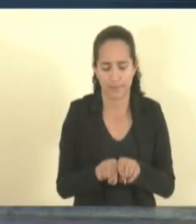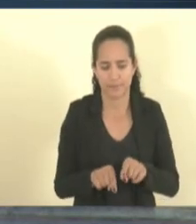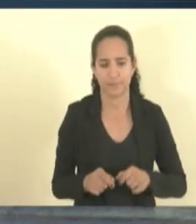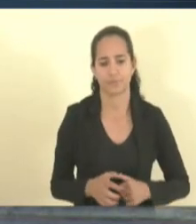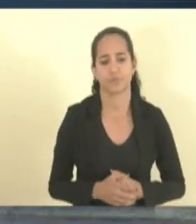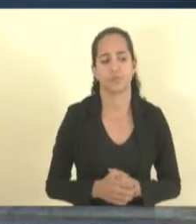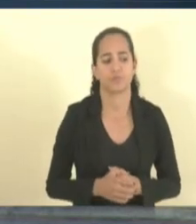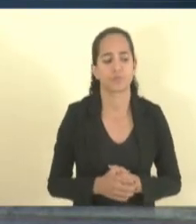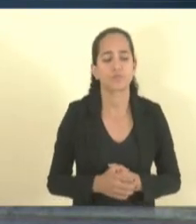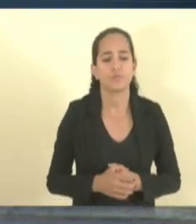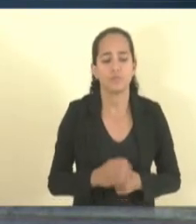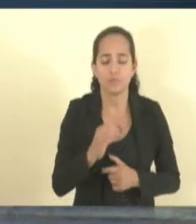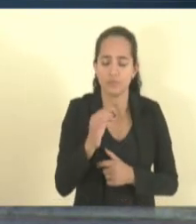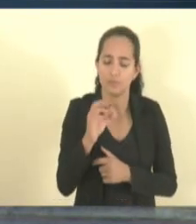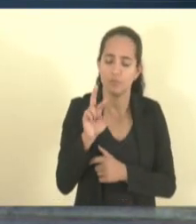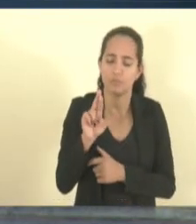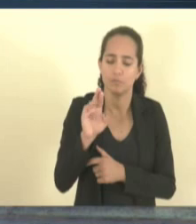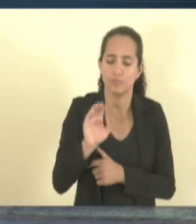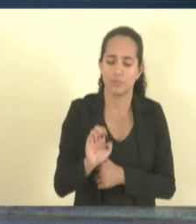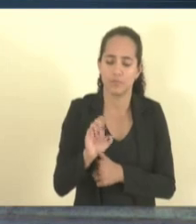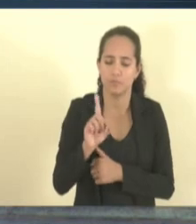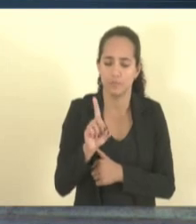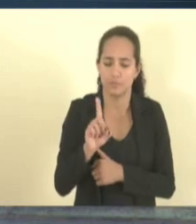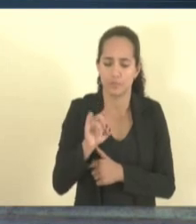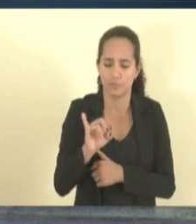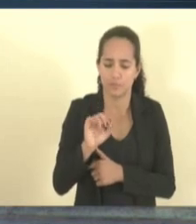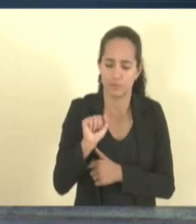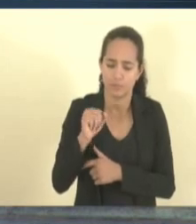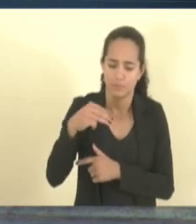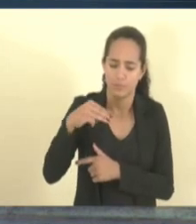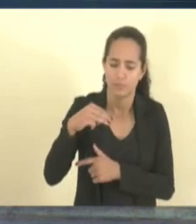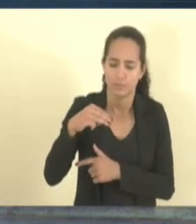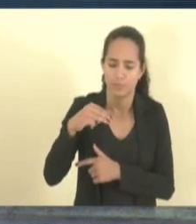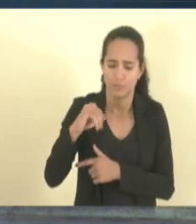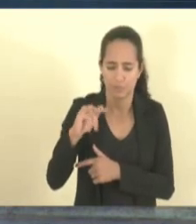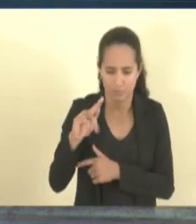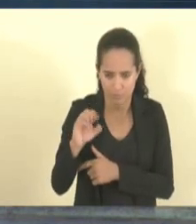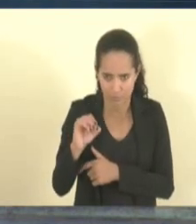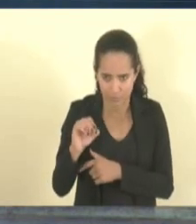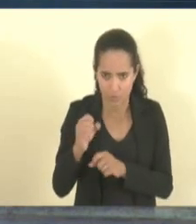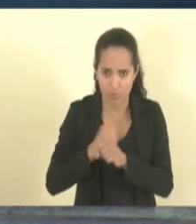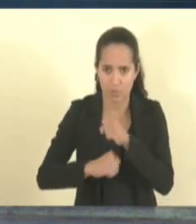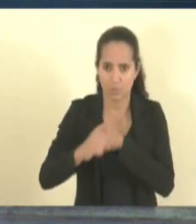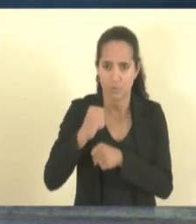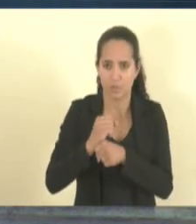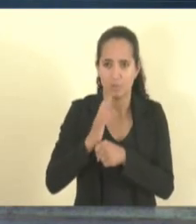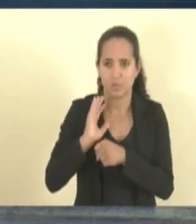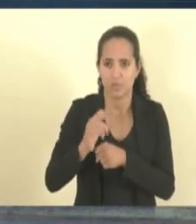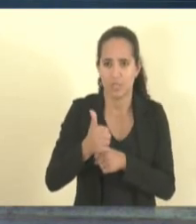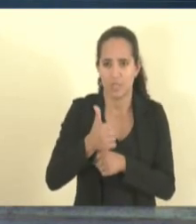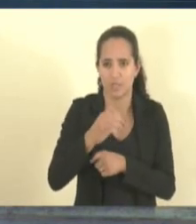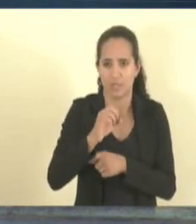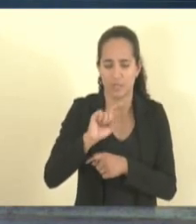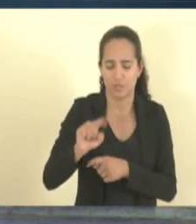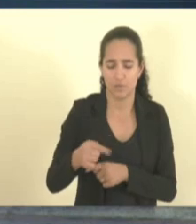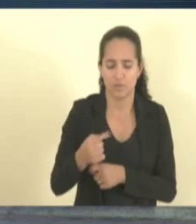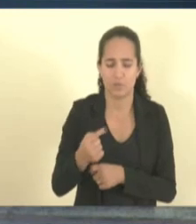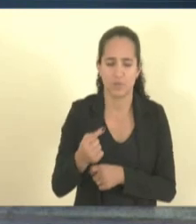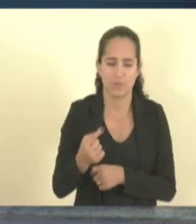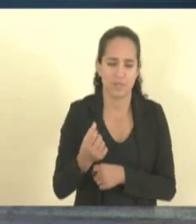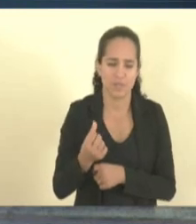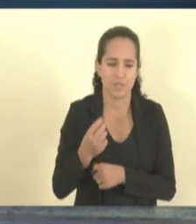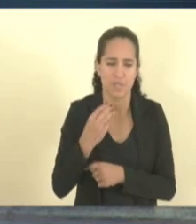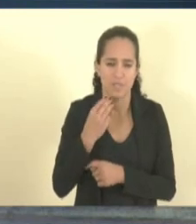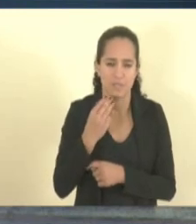Crédio Amigo nós aplicamos no ano passado o banco 10,6 bilhões de reais.